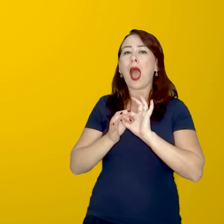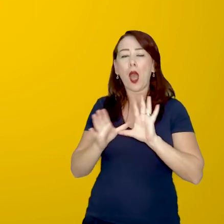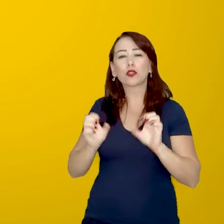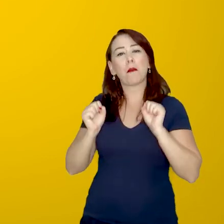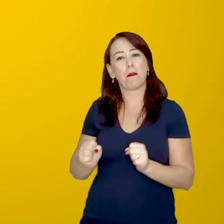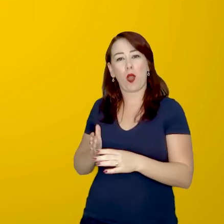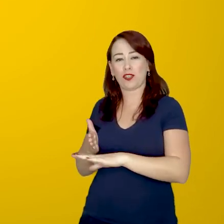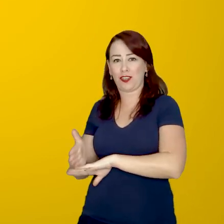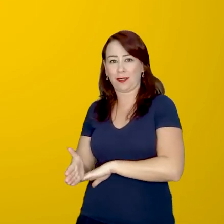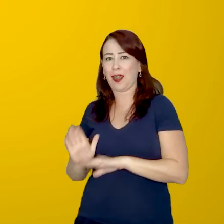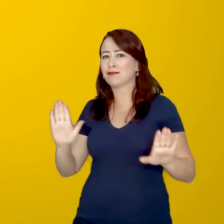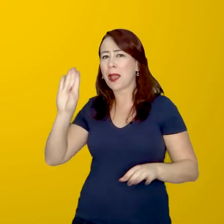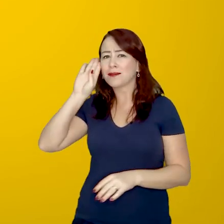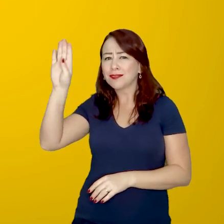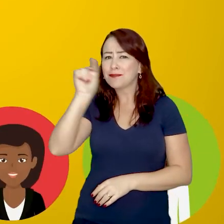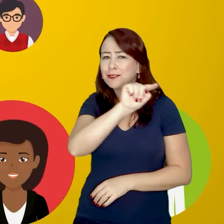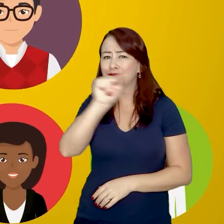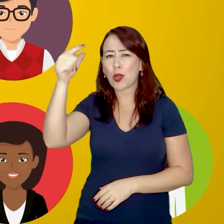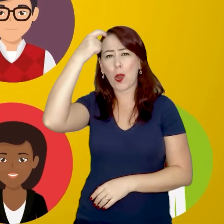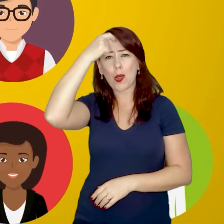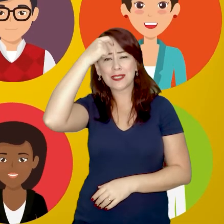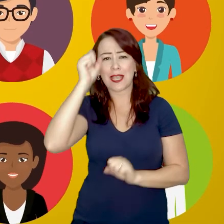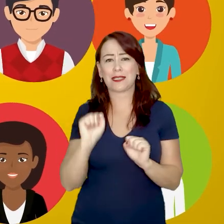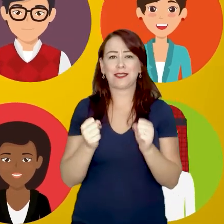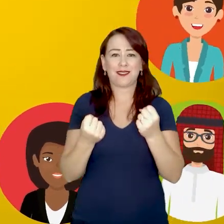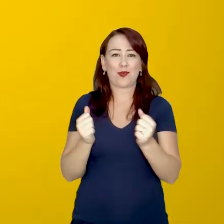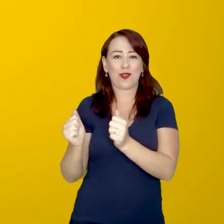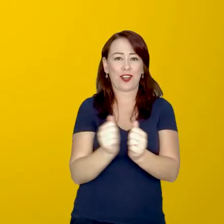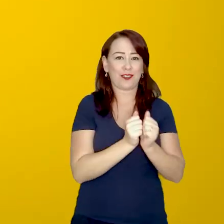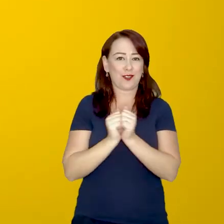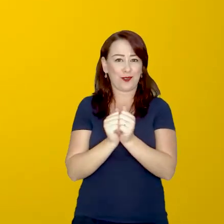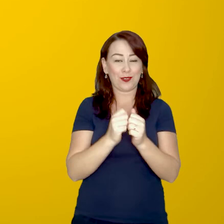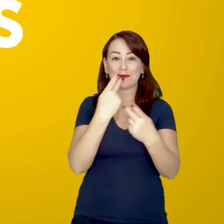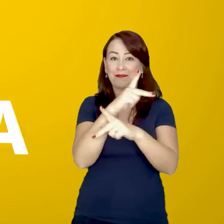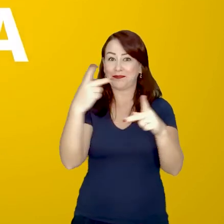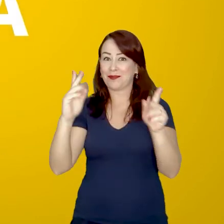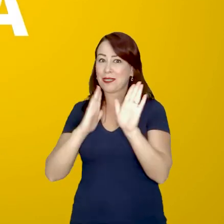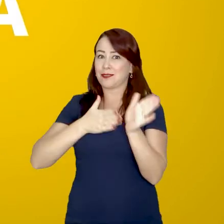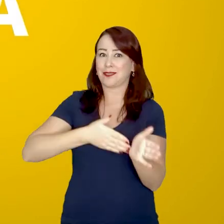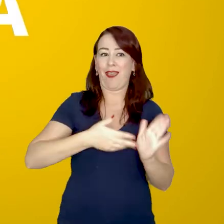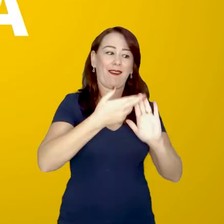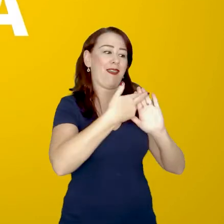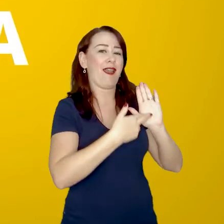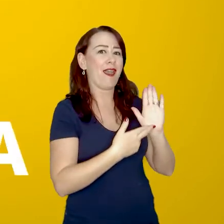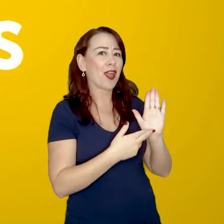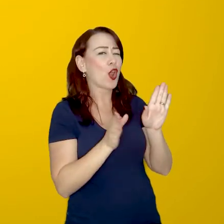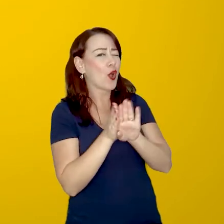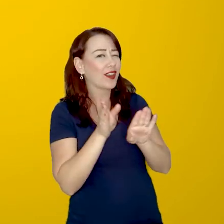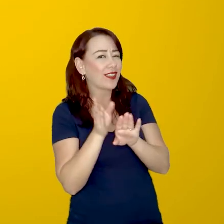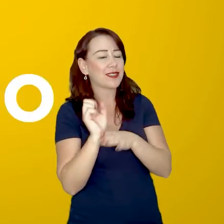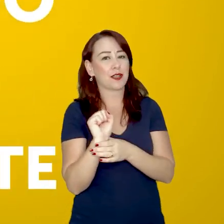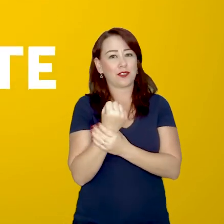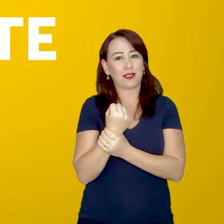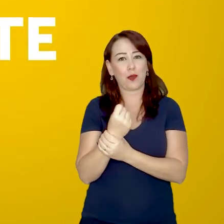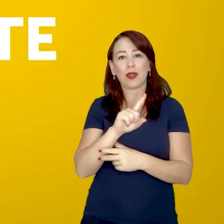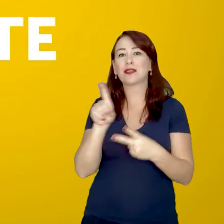diferença para a sua segurança e de todos que estão com você. Siga as orientações de segurança e, na dúvida,